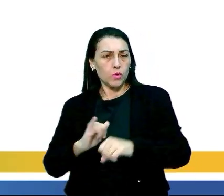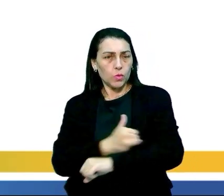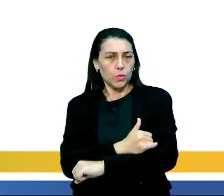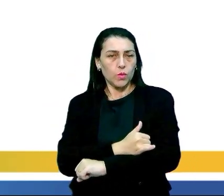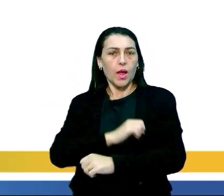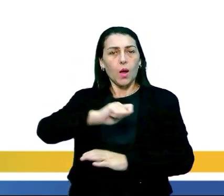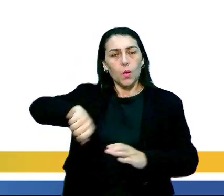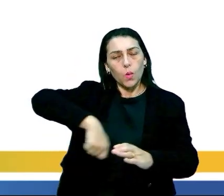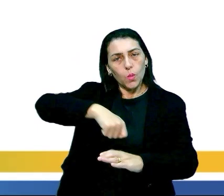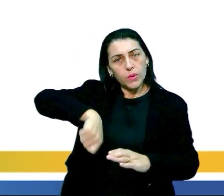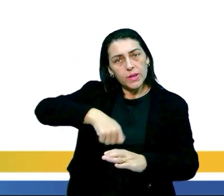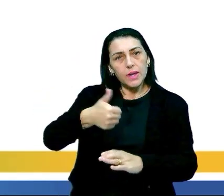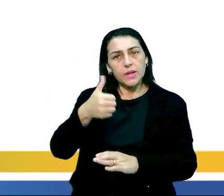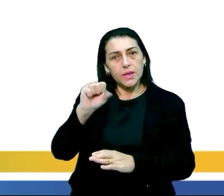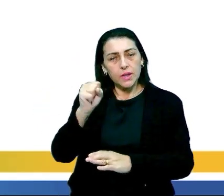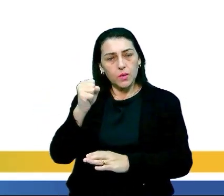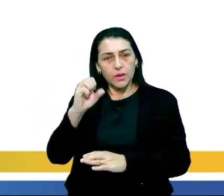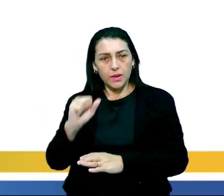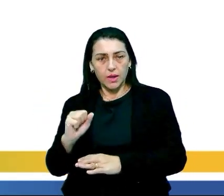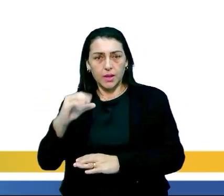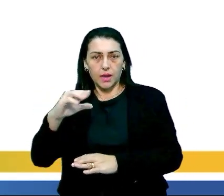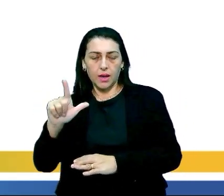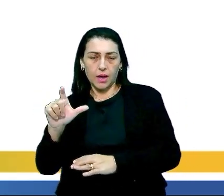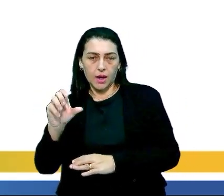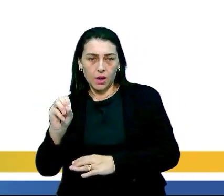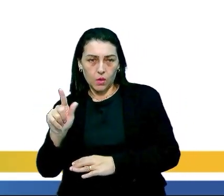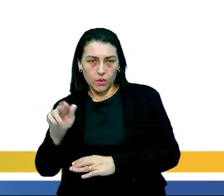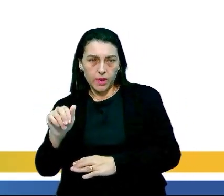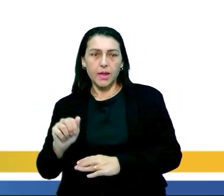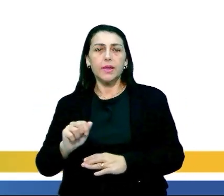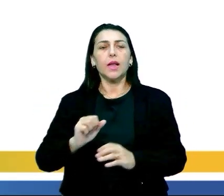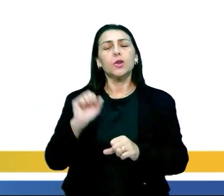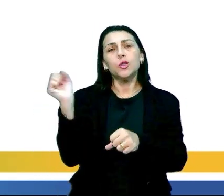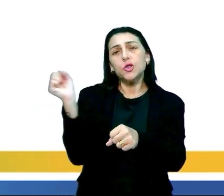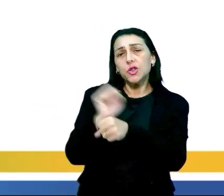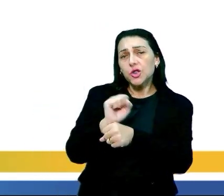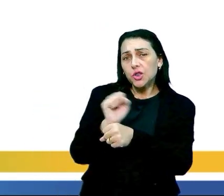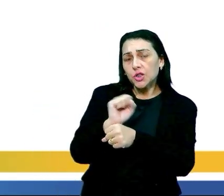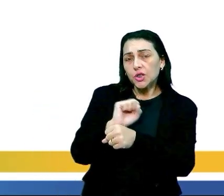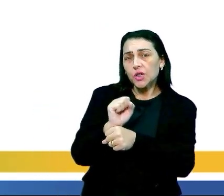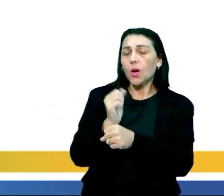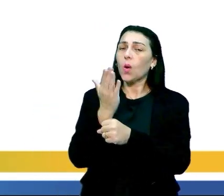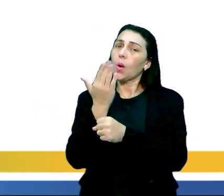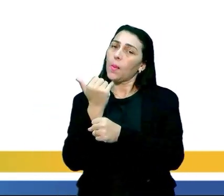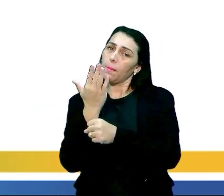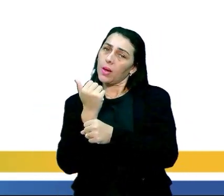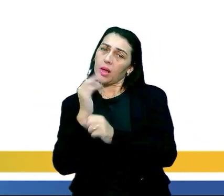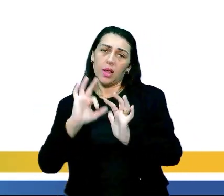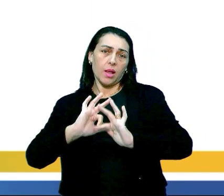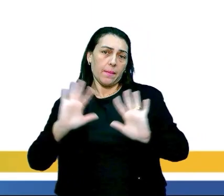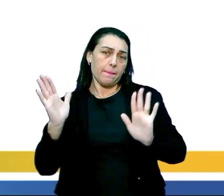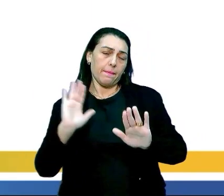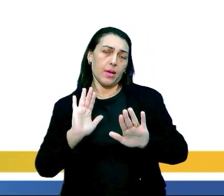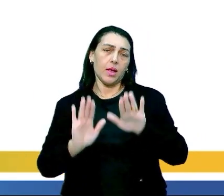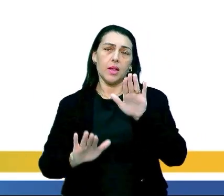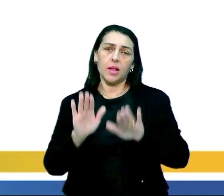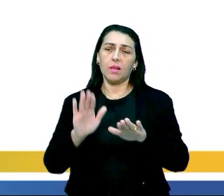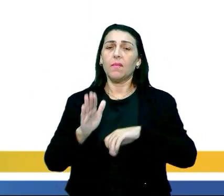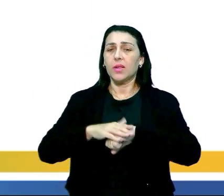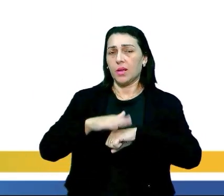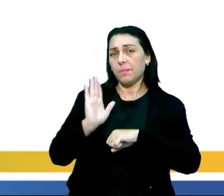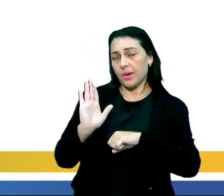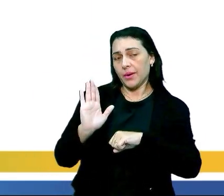exemplo, cozinhar gasta aproximadamente 180 calorias, apesar de que se você for comer a sua comida, e dependendo do que você fizer, vai ser